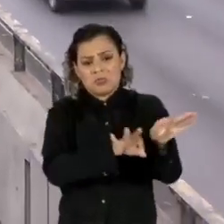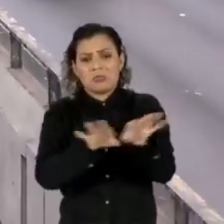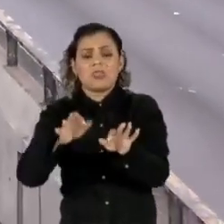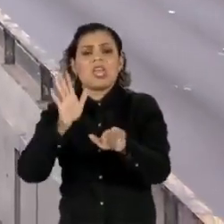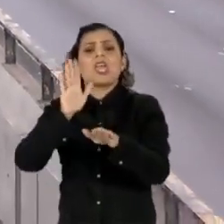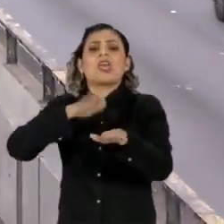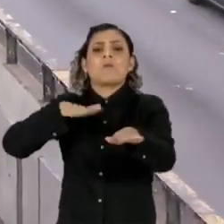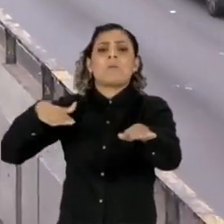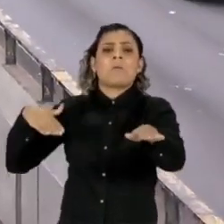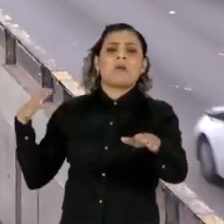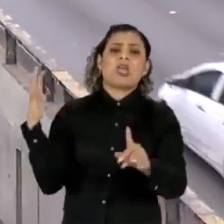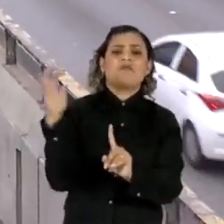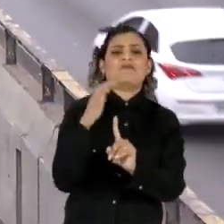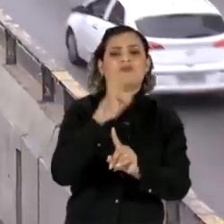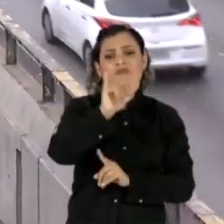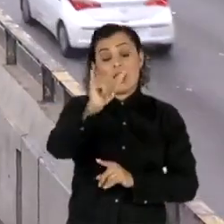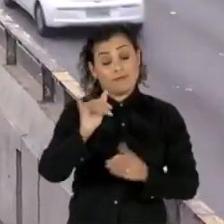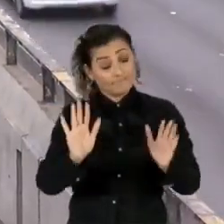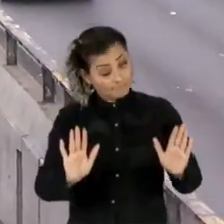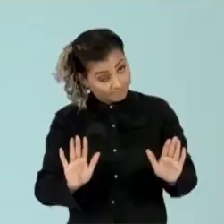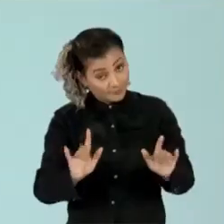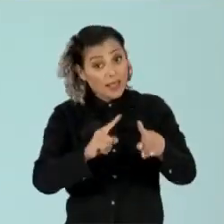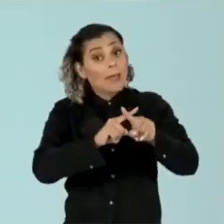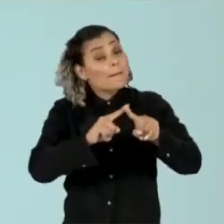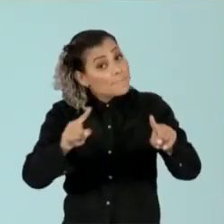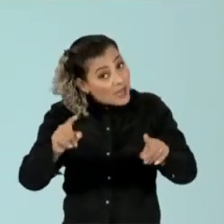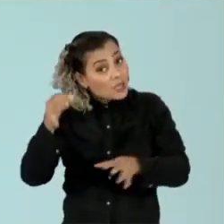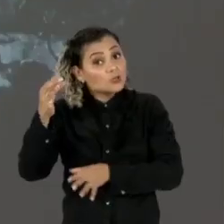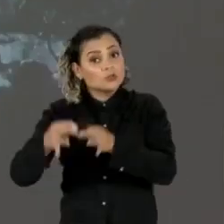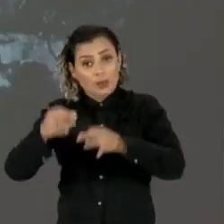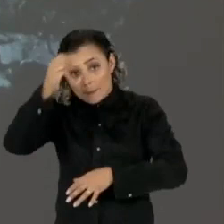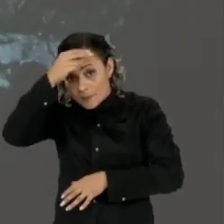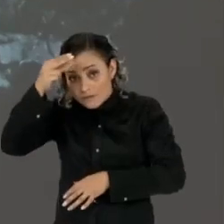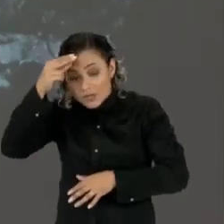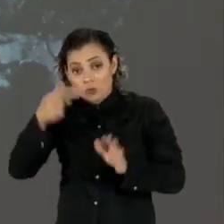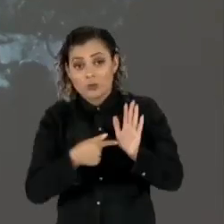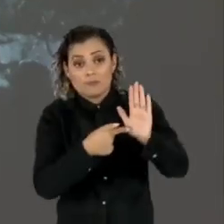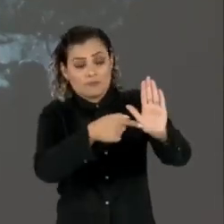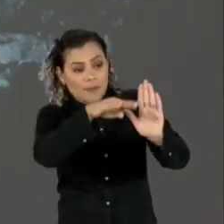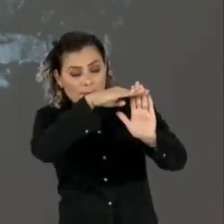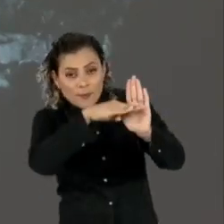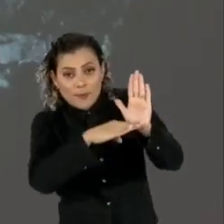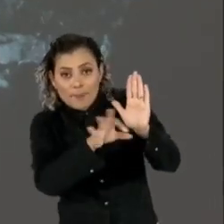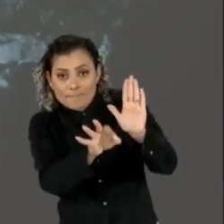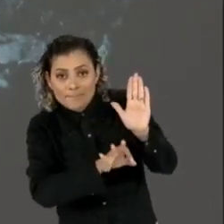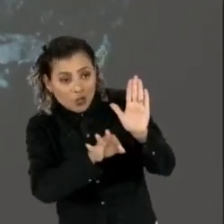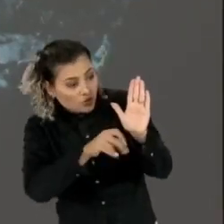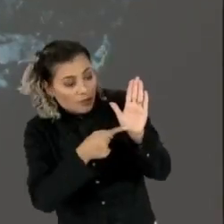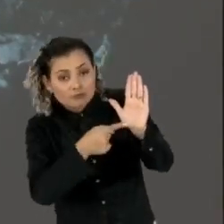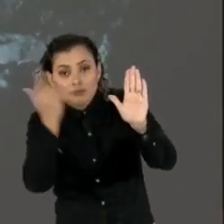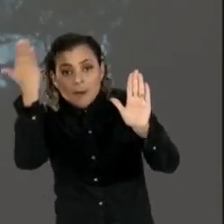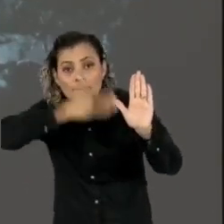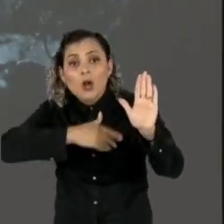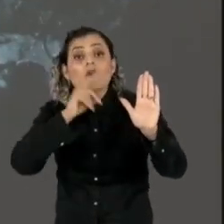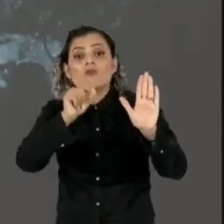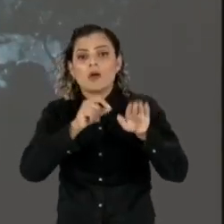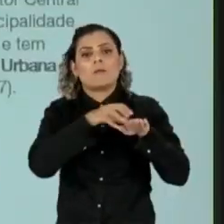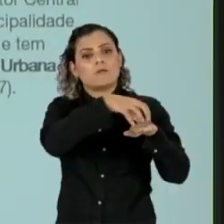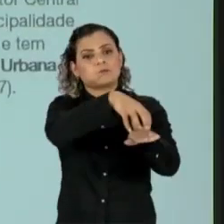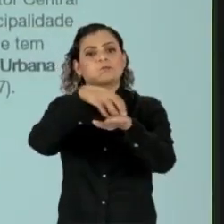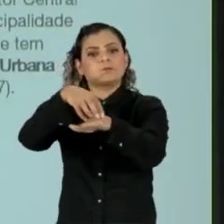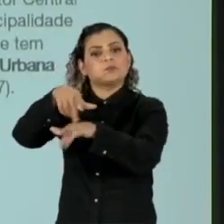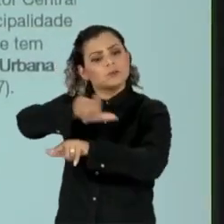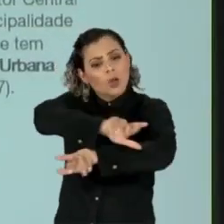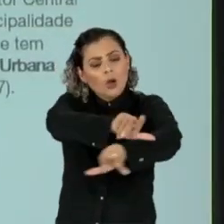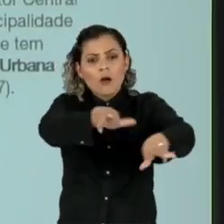impacto do trânsito na região. Ao recorrer da liminar, a Prefeitura apresentou estudos aprofundados de impacto de mobilidade urbana